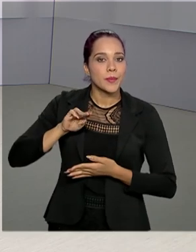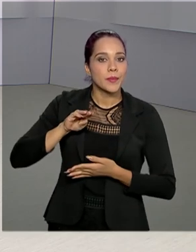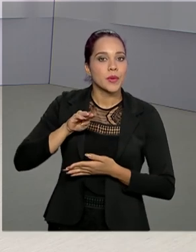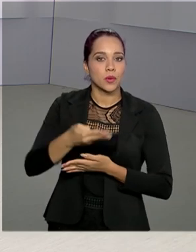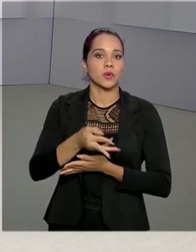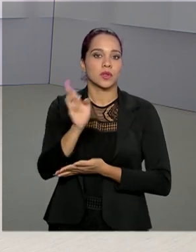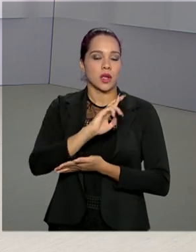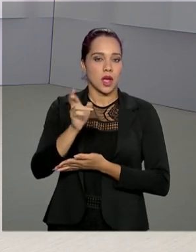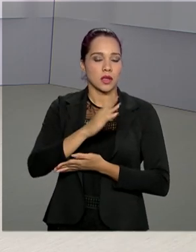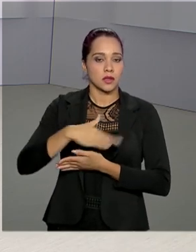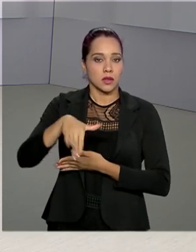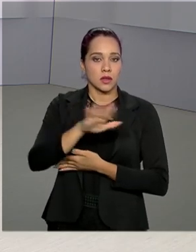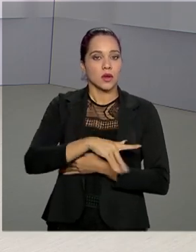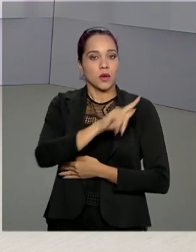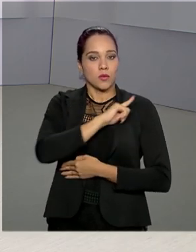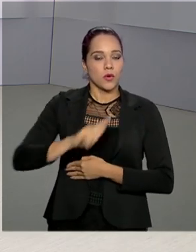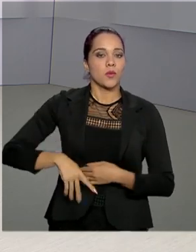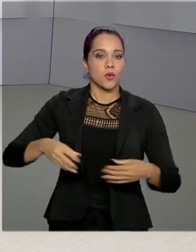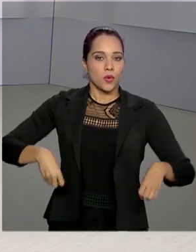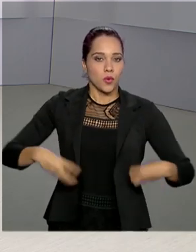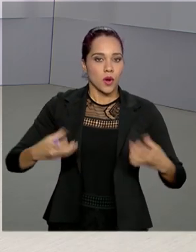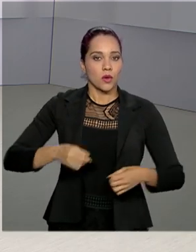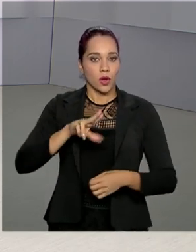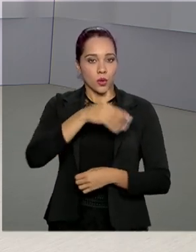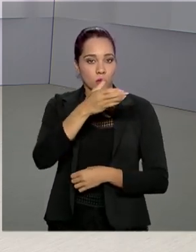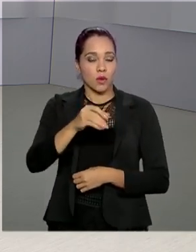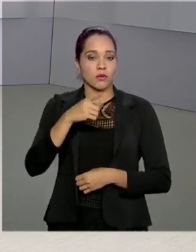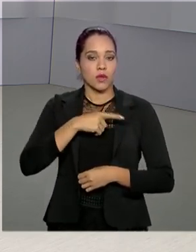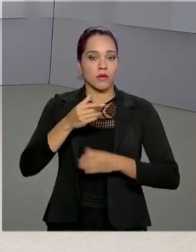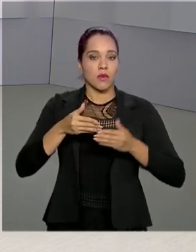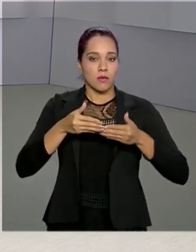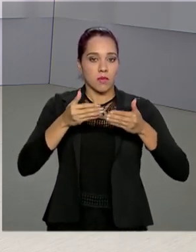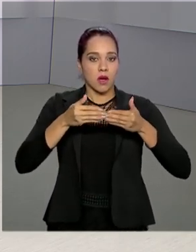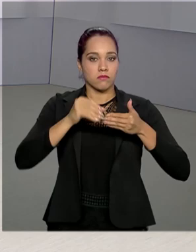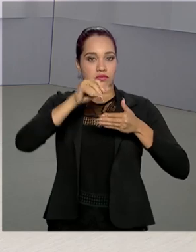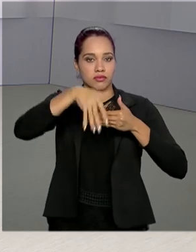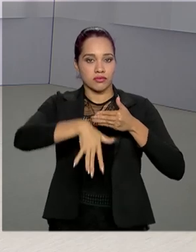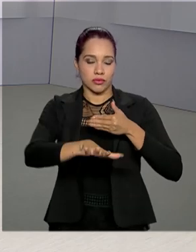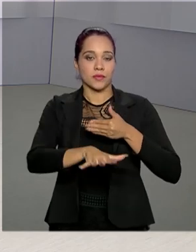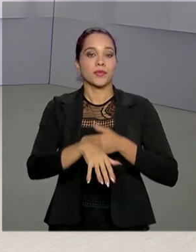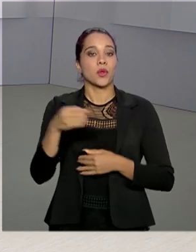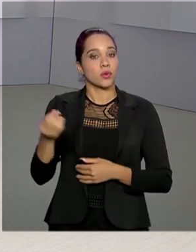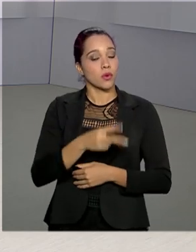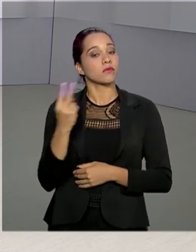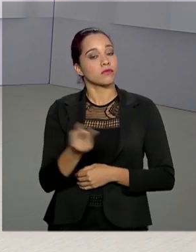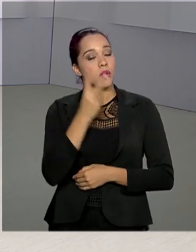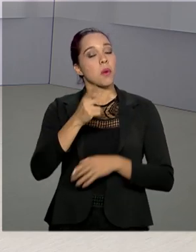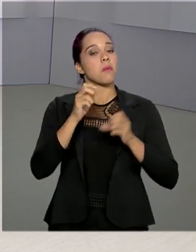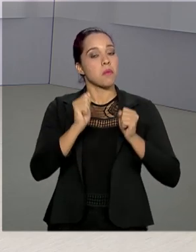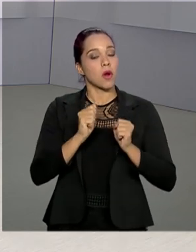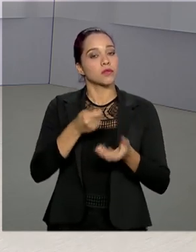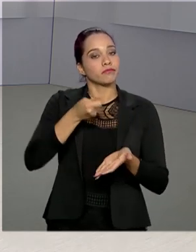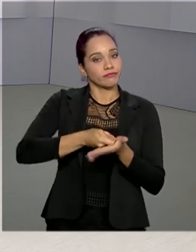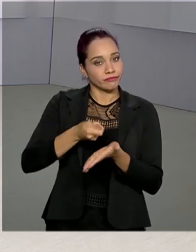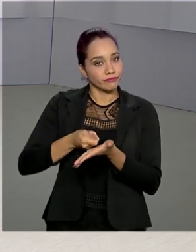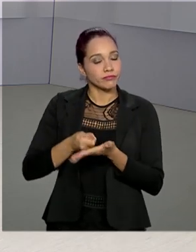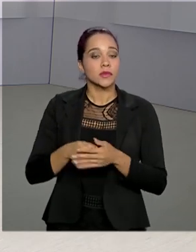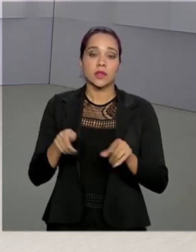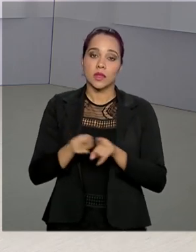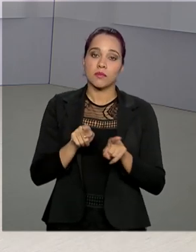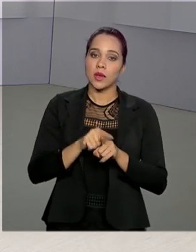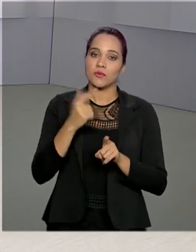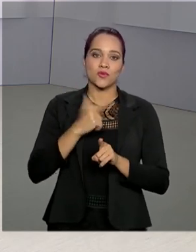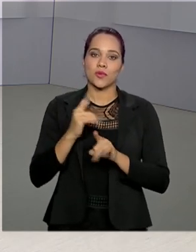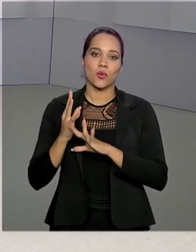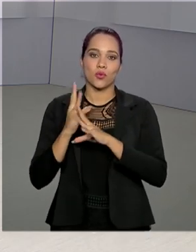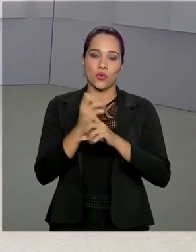cofres públicos pelos gastos que a União teve com o rompimento da barragem. Novos valores ainda podem ser cobrados. Também não estão